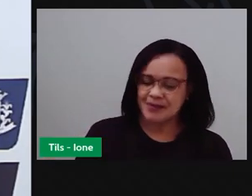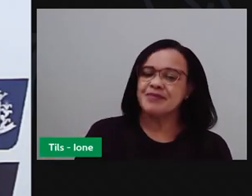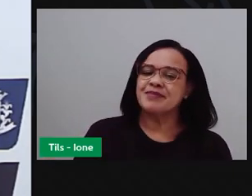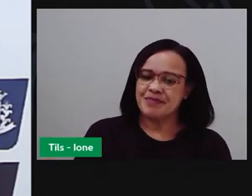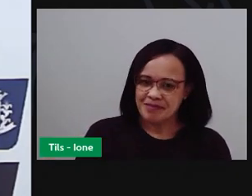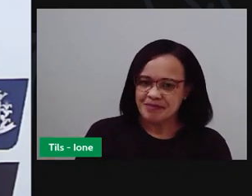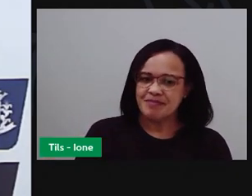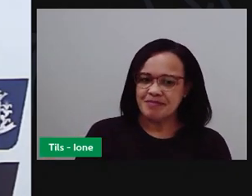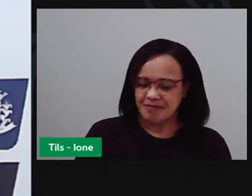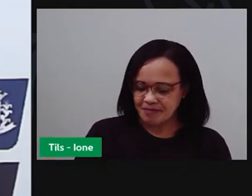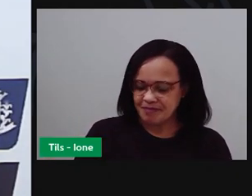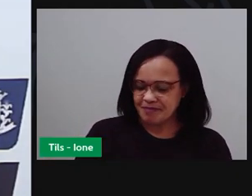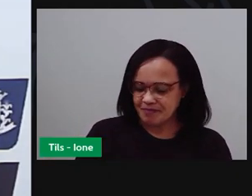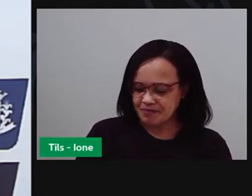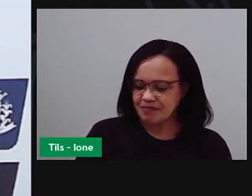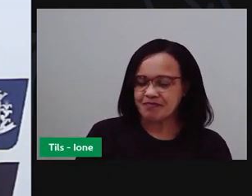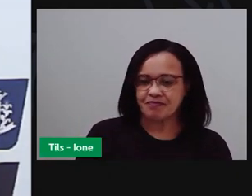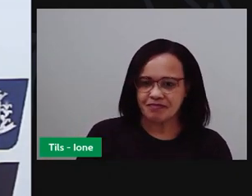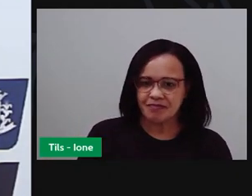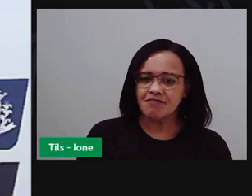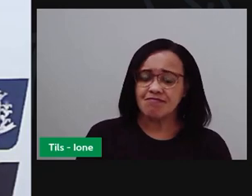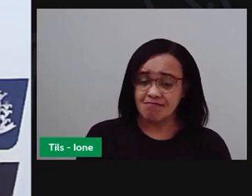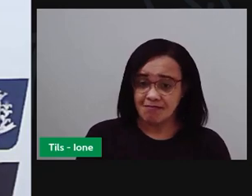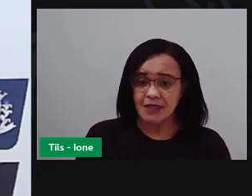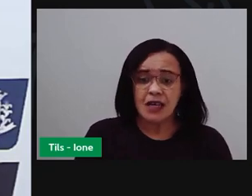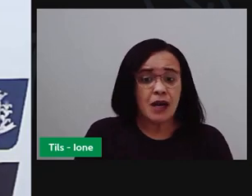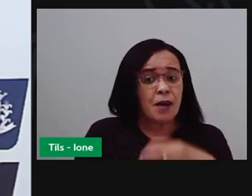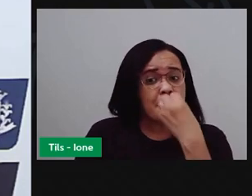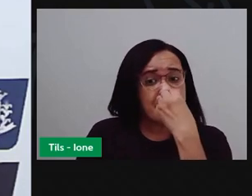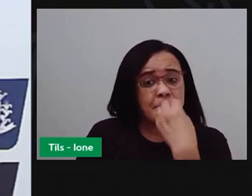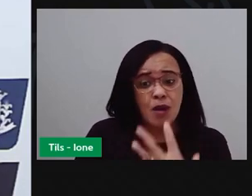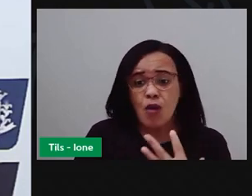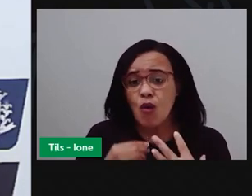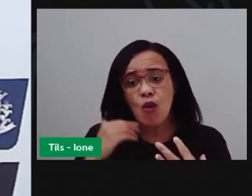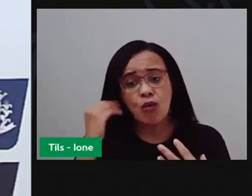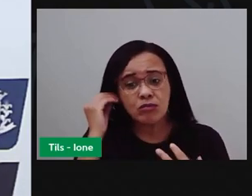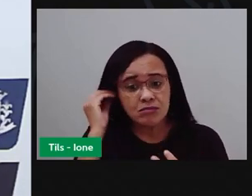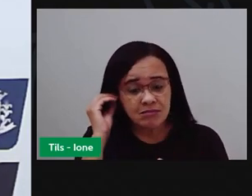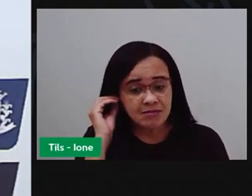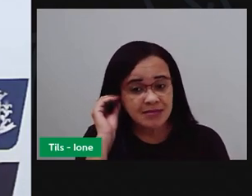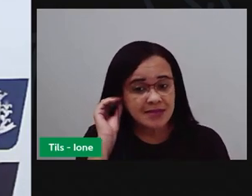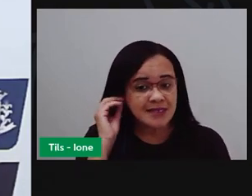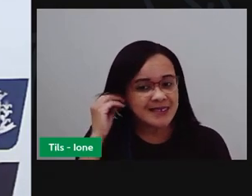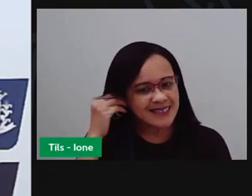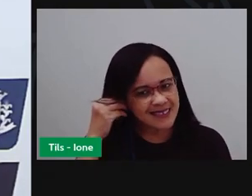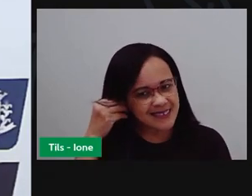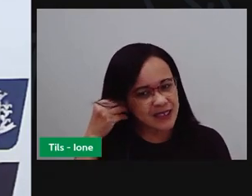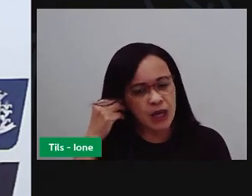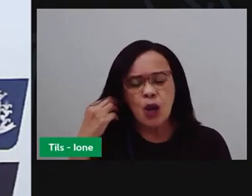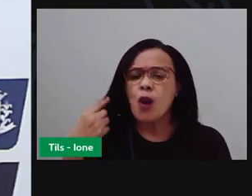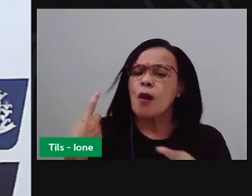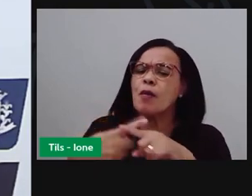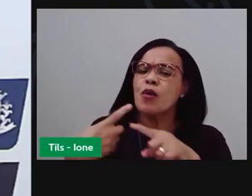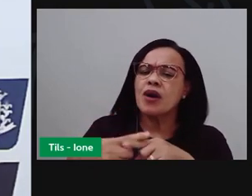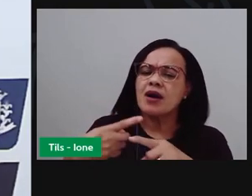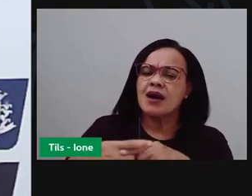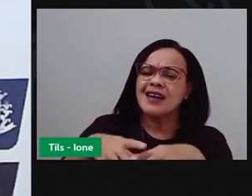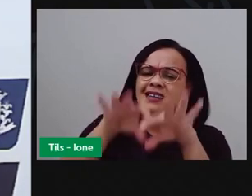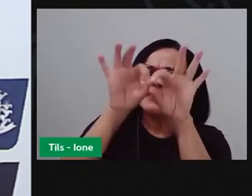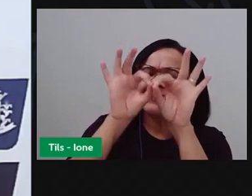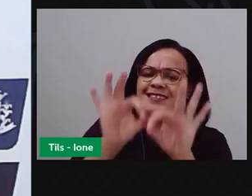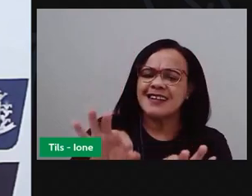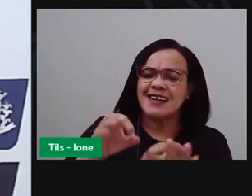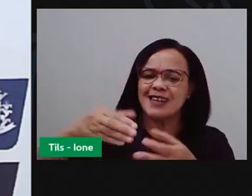esse suporte que mostra pra gente a medida exata de uma colher. Uma colher de